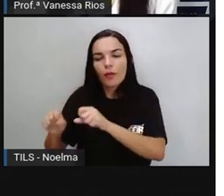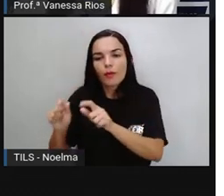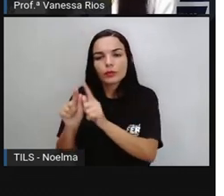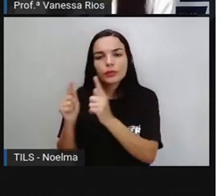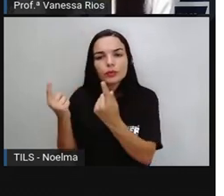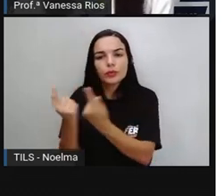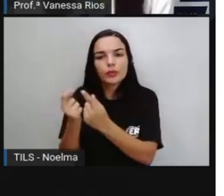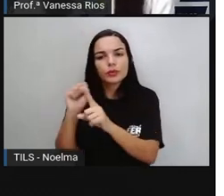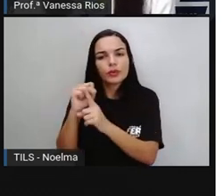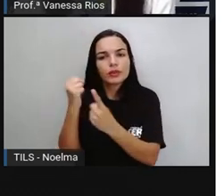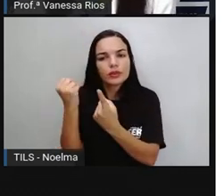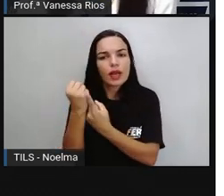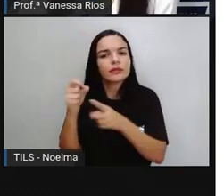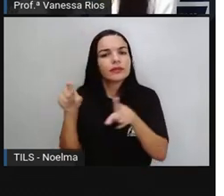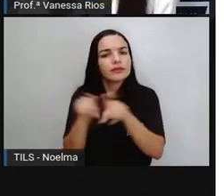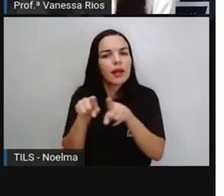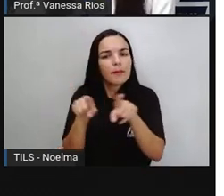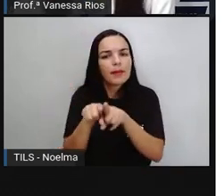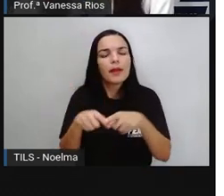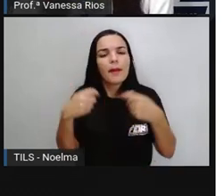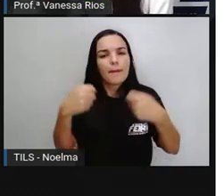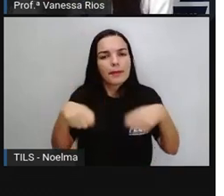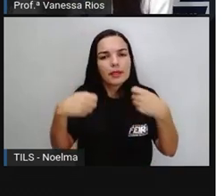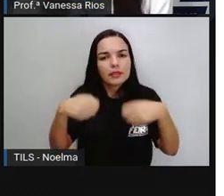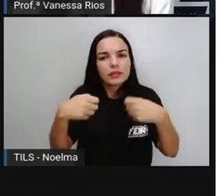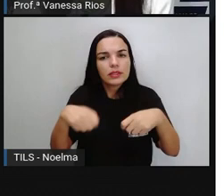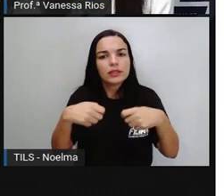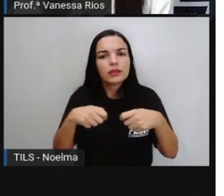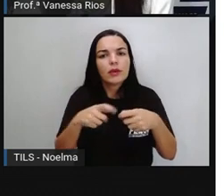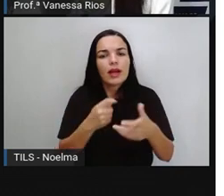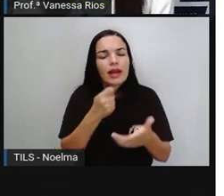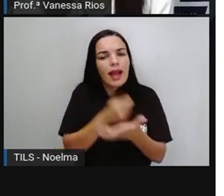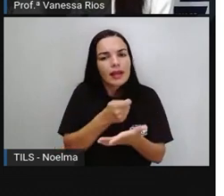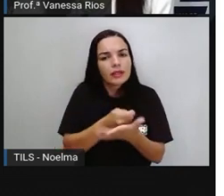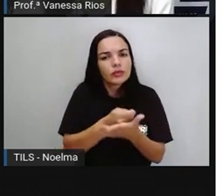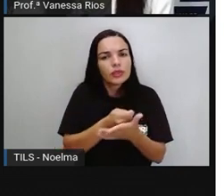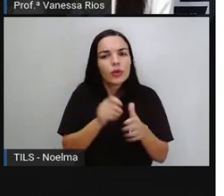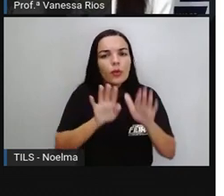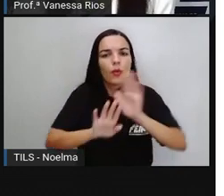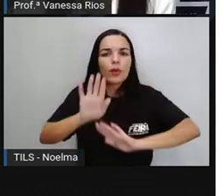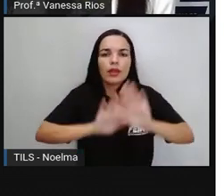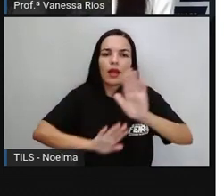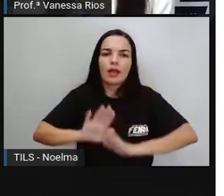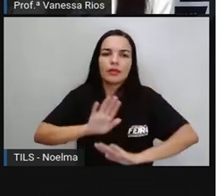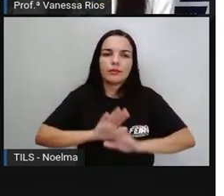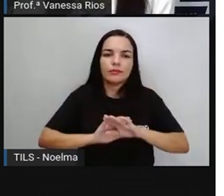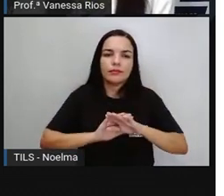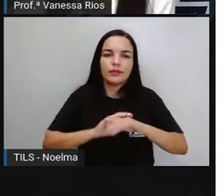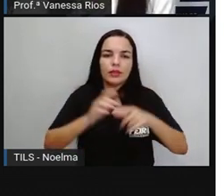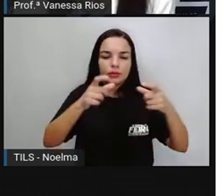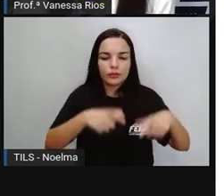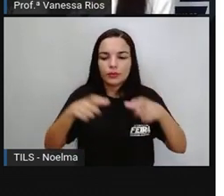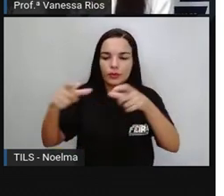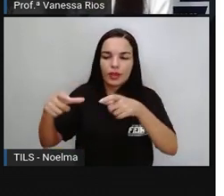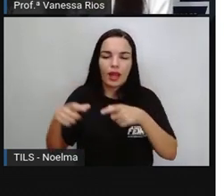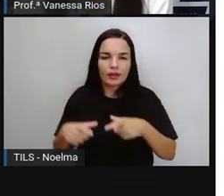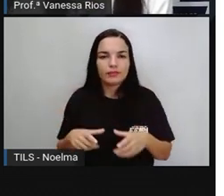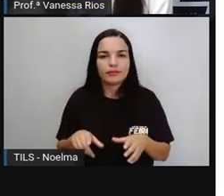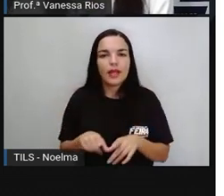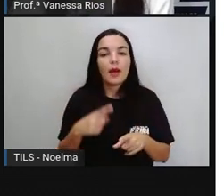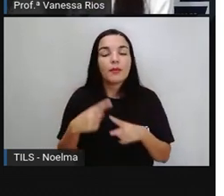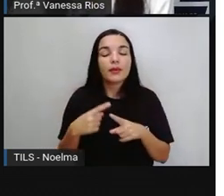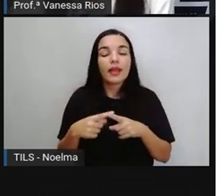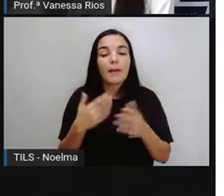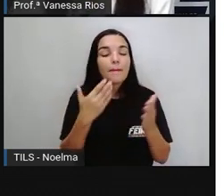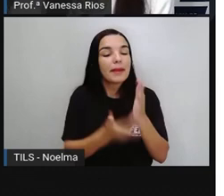grupos sociais onde esses bens materiais e imateriais estão inseridos. Para que a história não se perca,